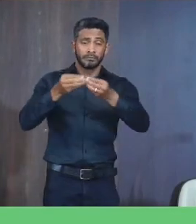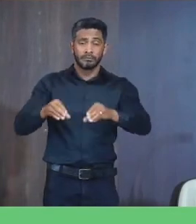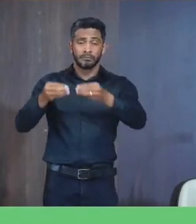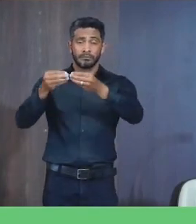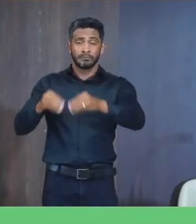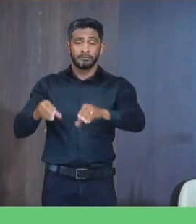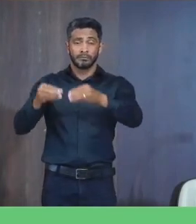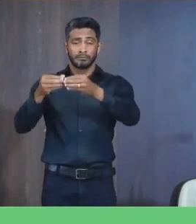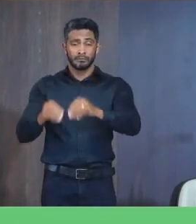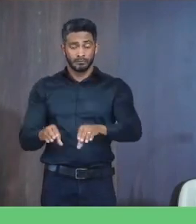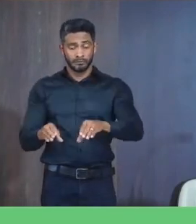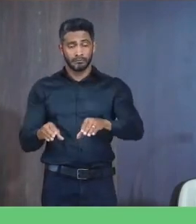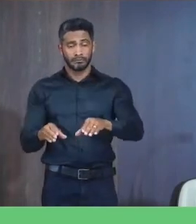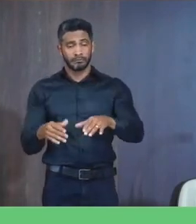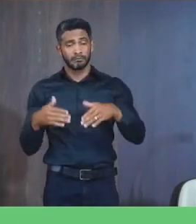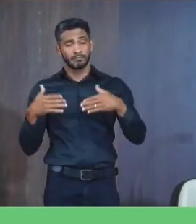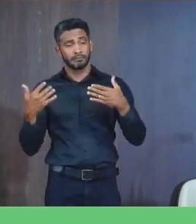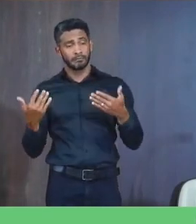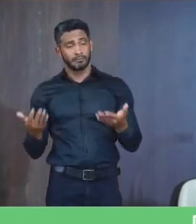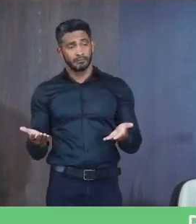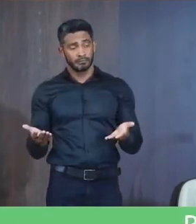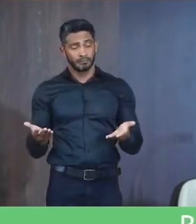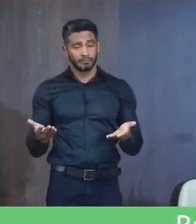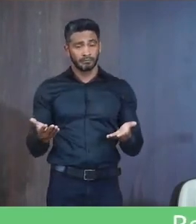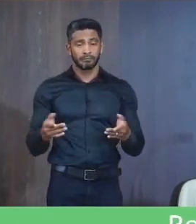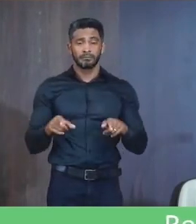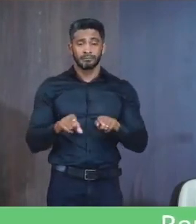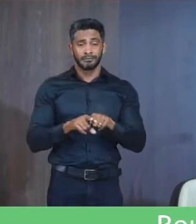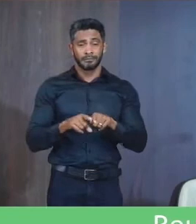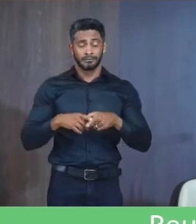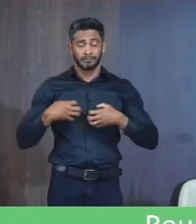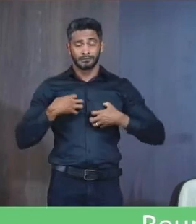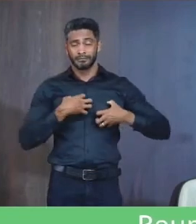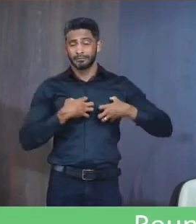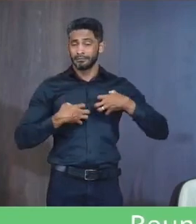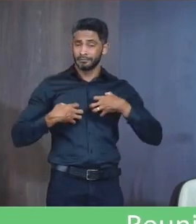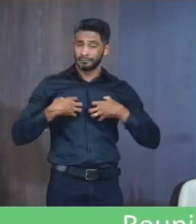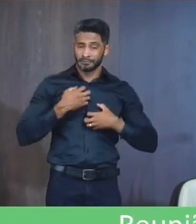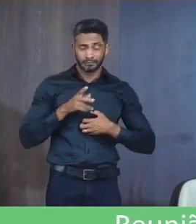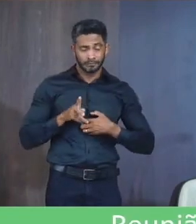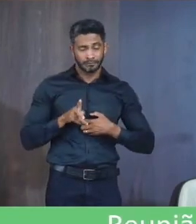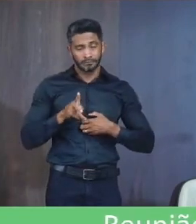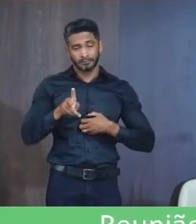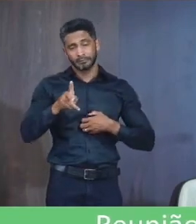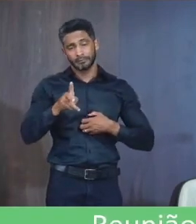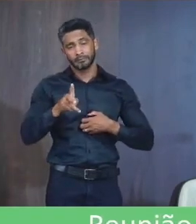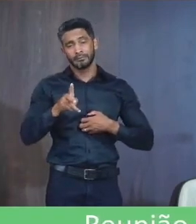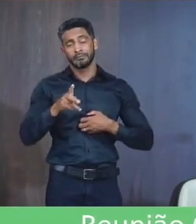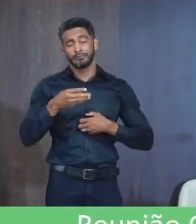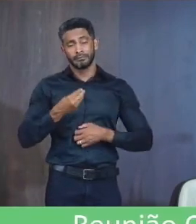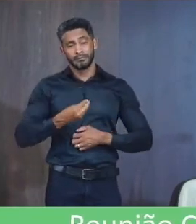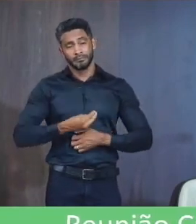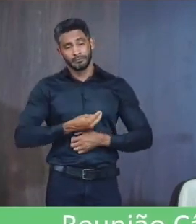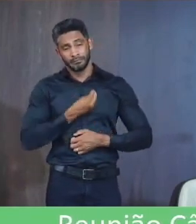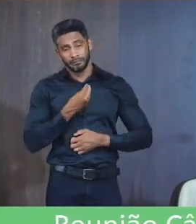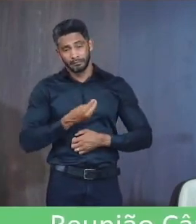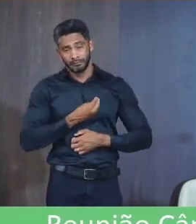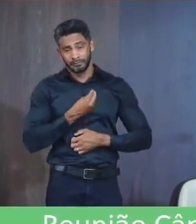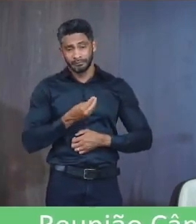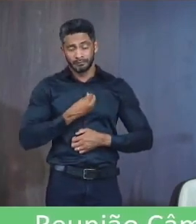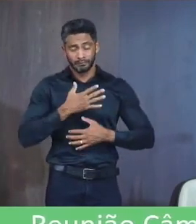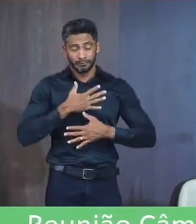E Grave constrangimento Contínuo Estou vivenciando Graves choques